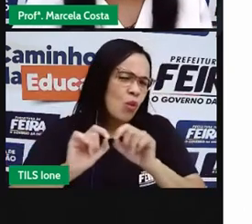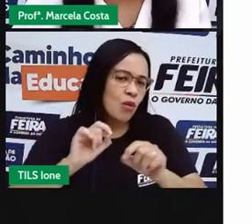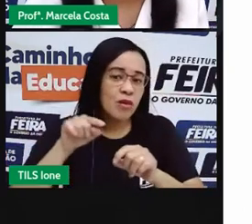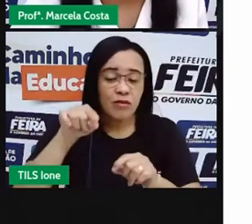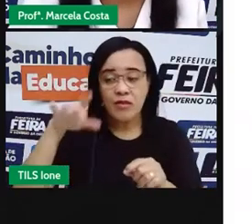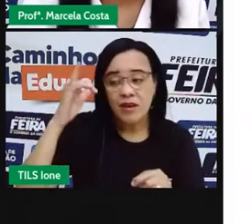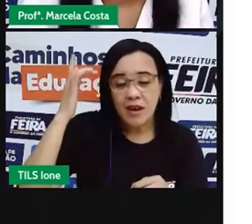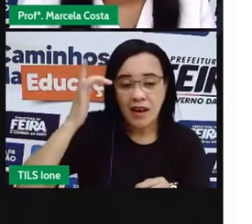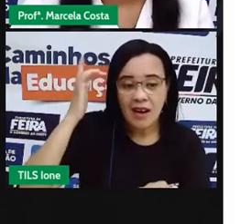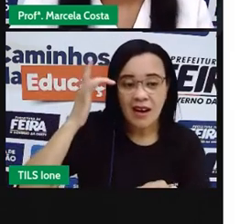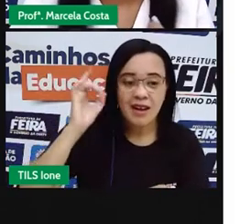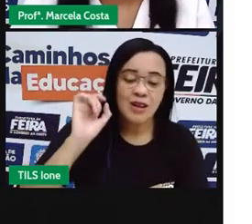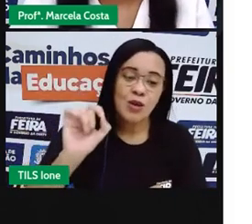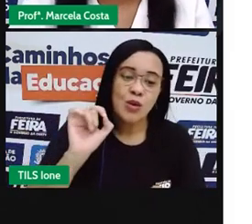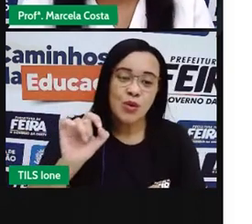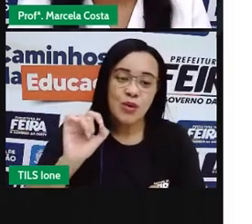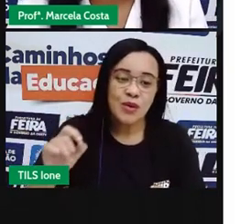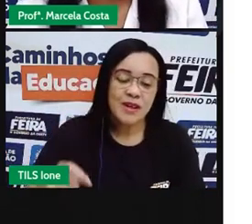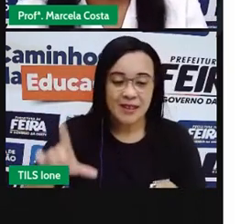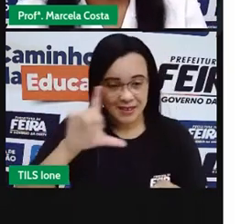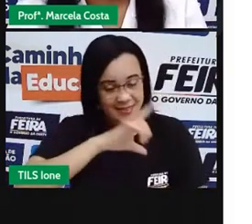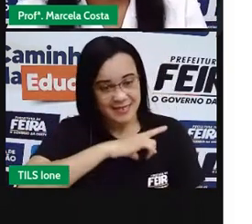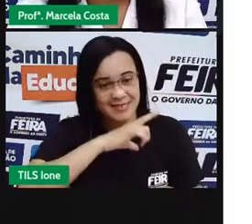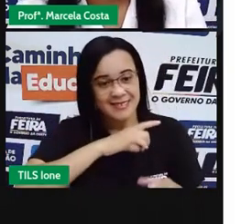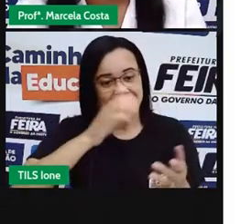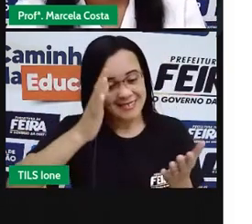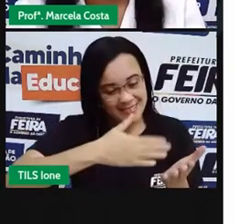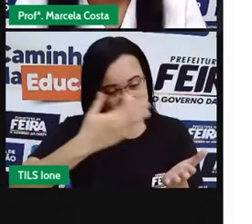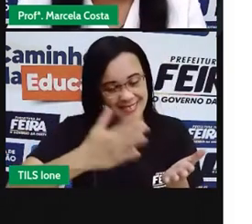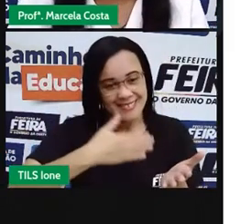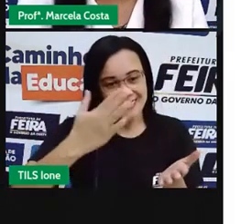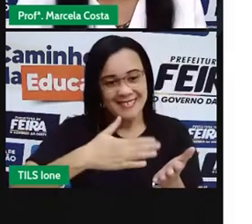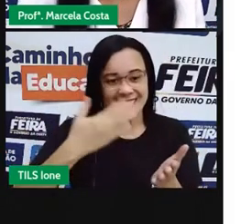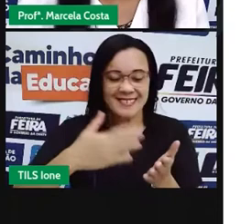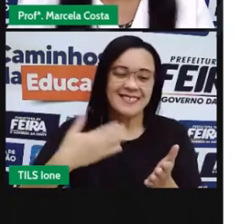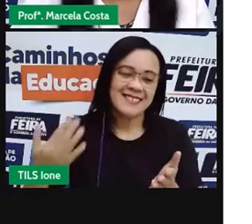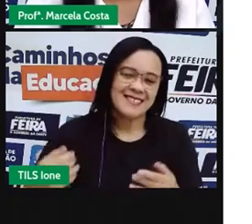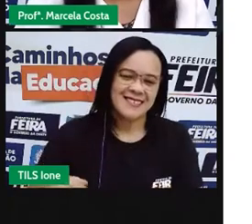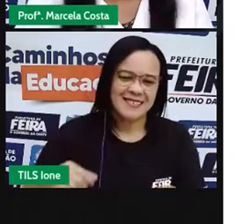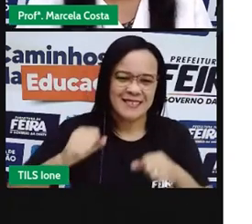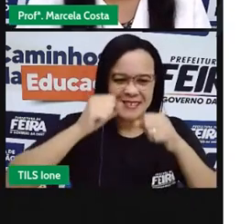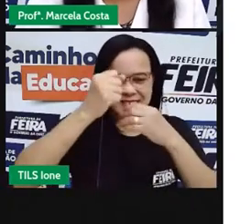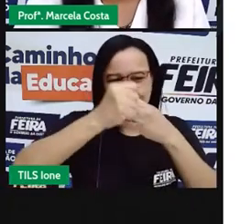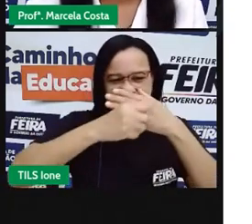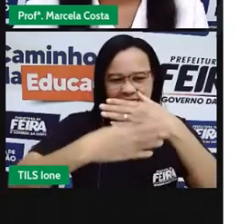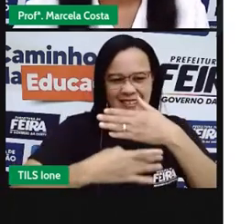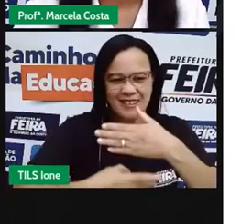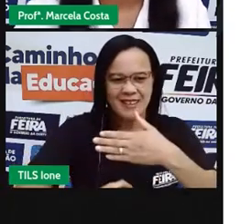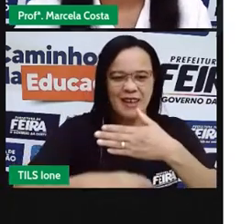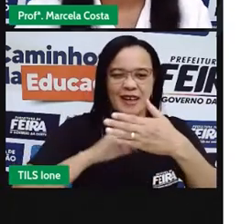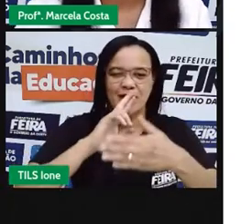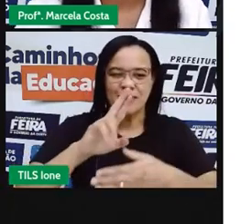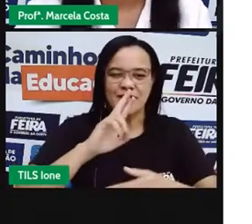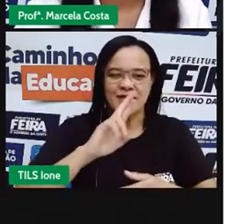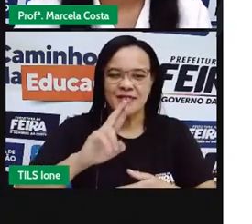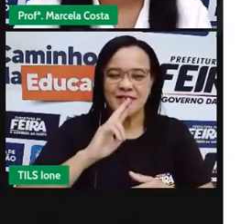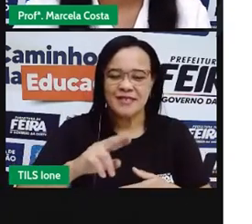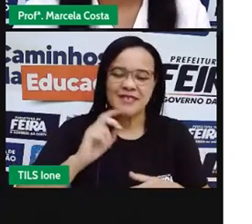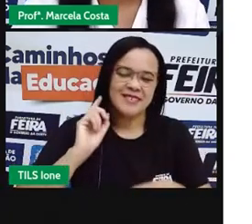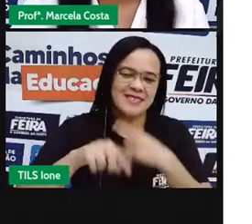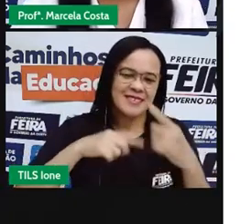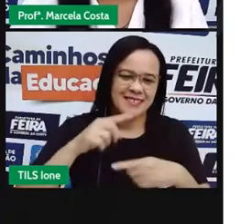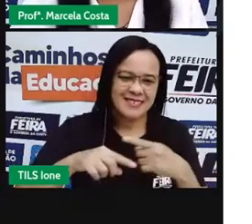vocês acham que tem nesse livro? Vai escrevendo aí no chat para mim, para que a gente